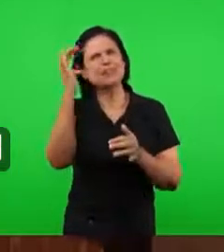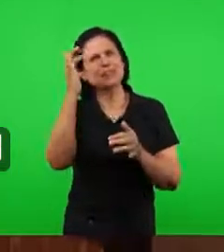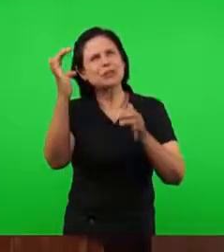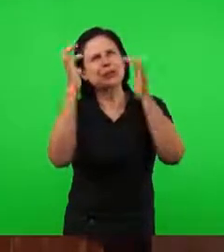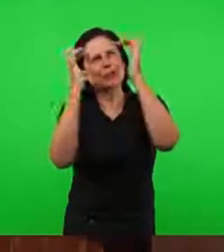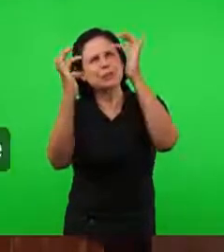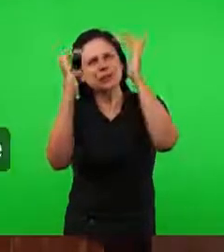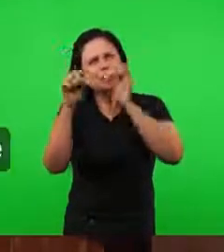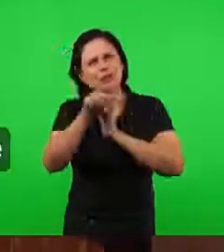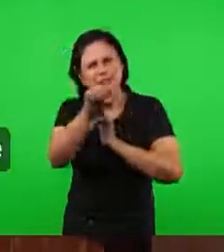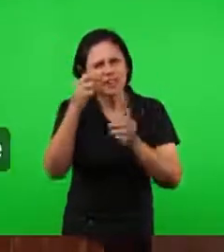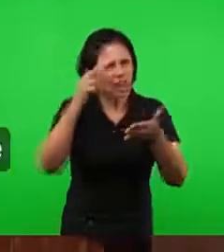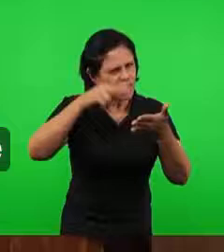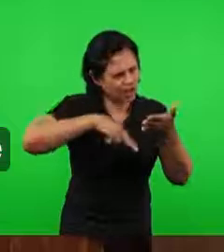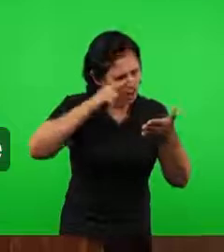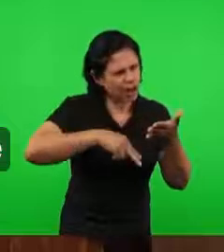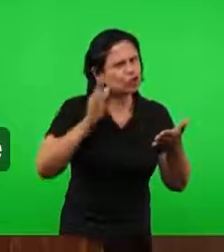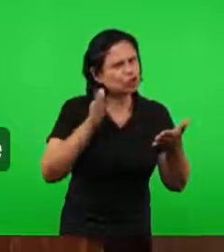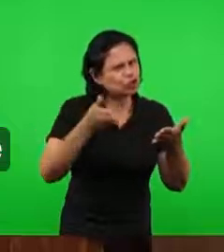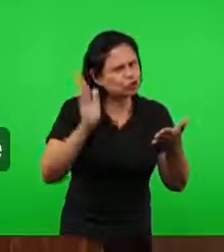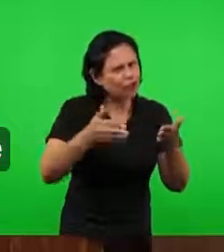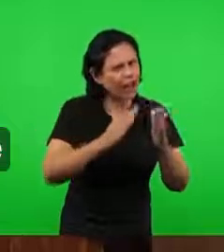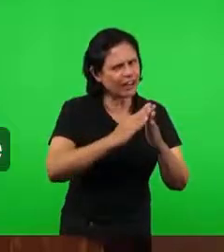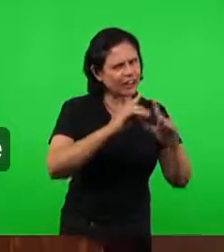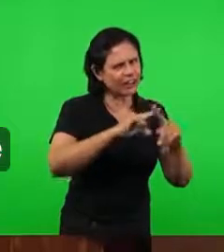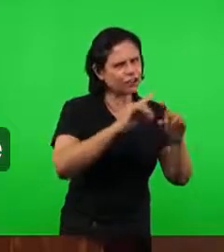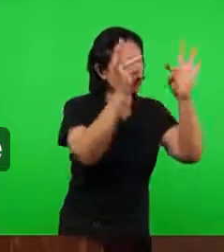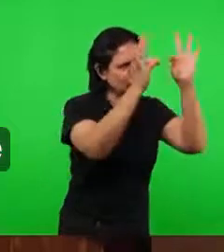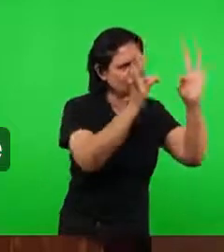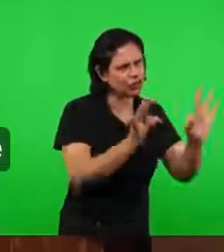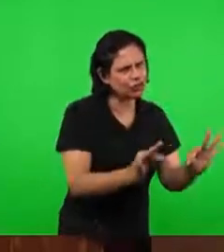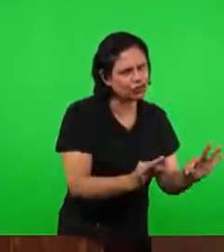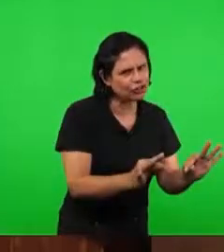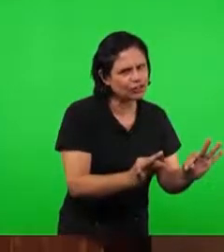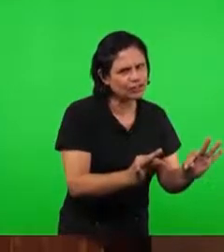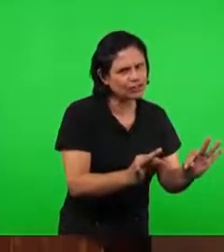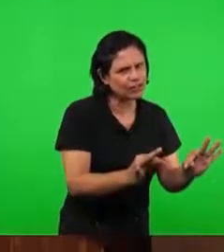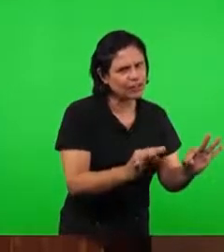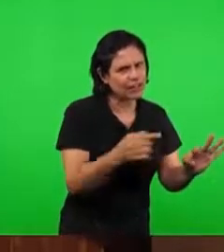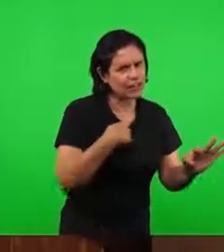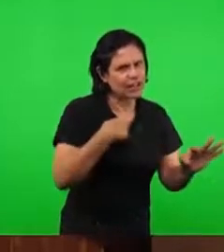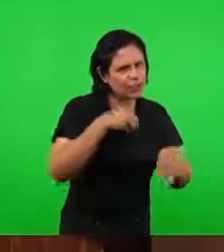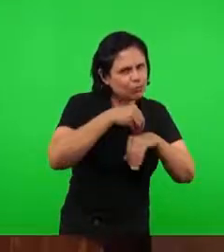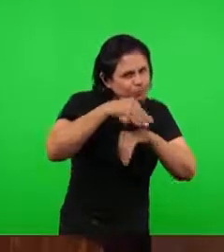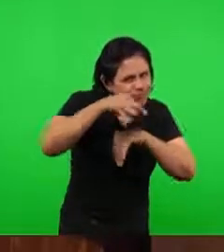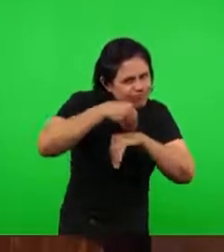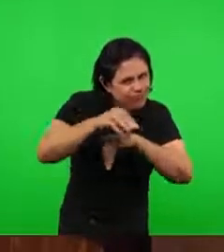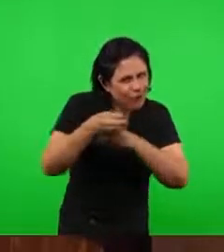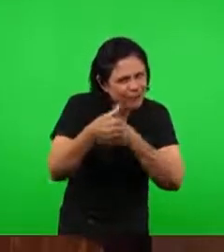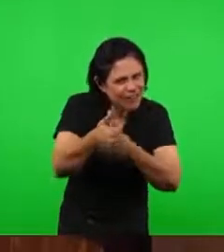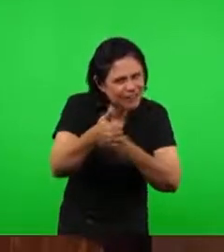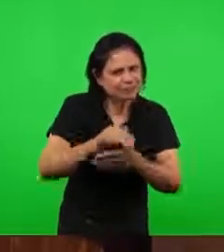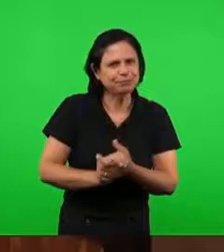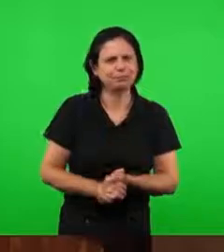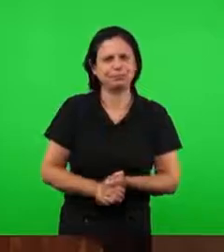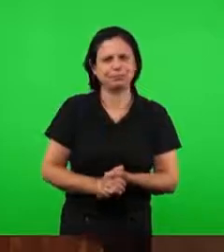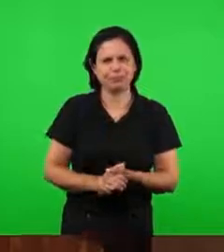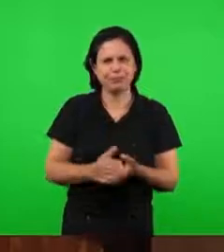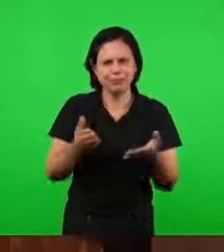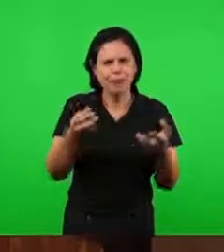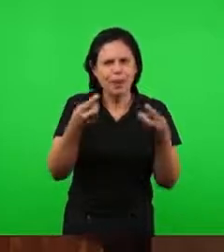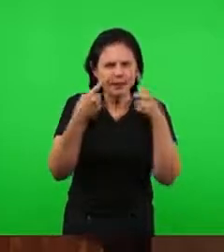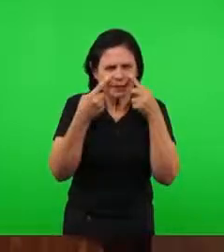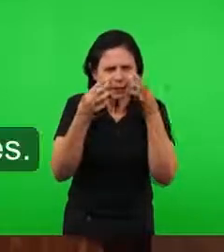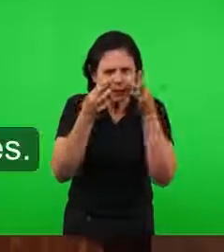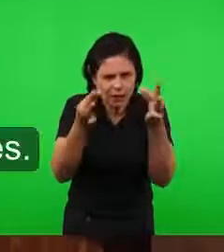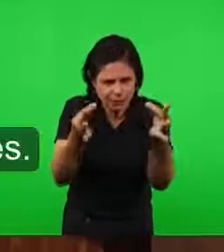alguns já leram sobre Tiatira e gostariam de ter mais algumas informações. A sinagoga, agora vamos aqui,